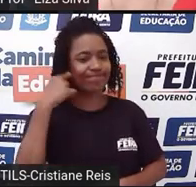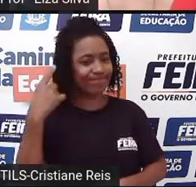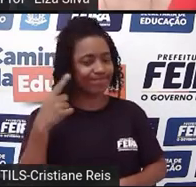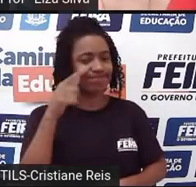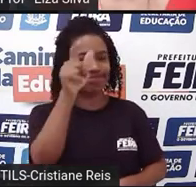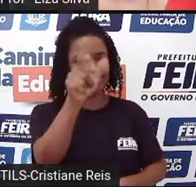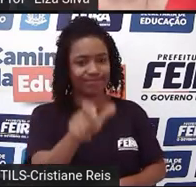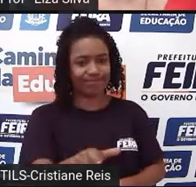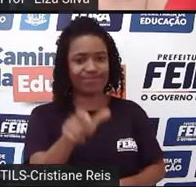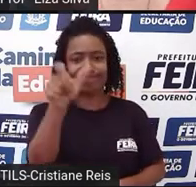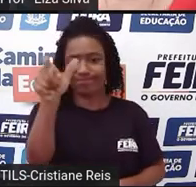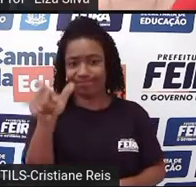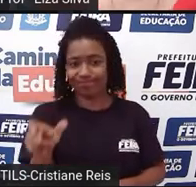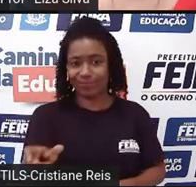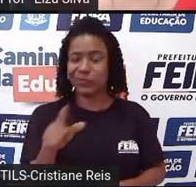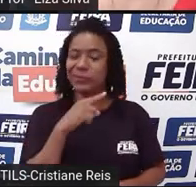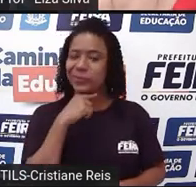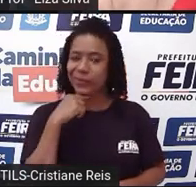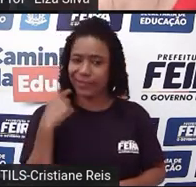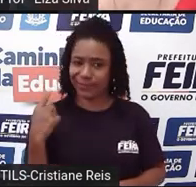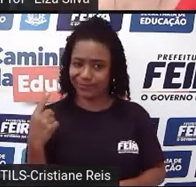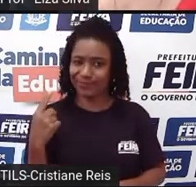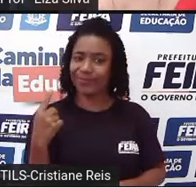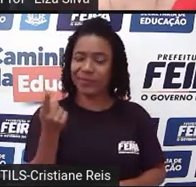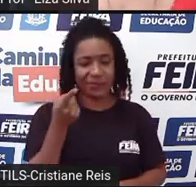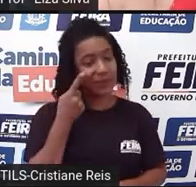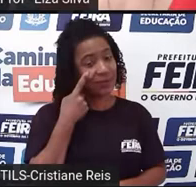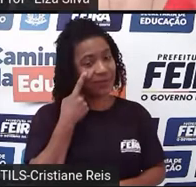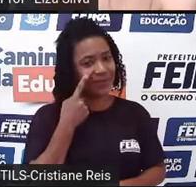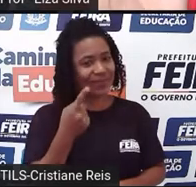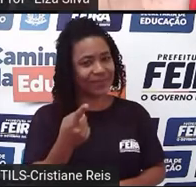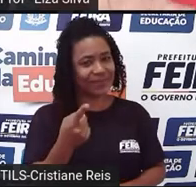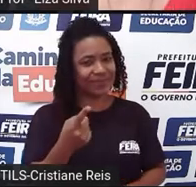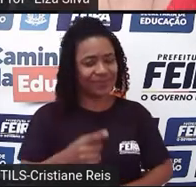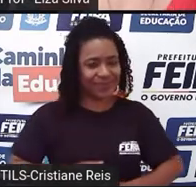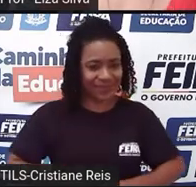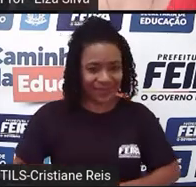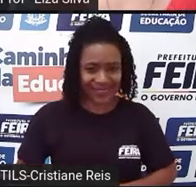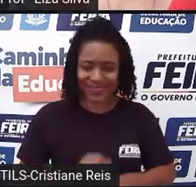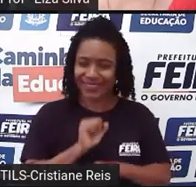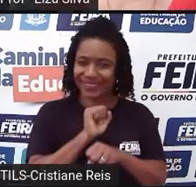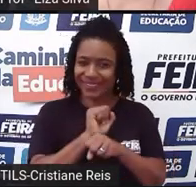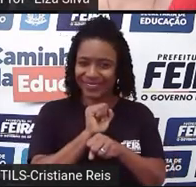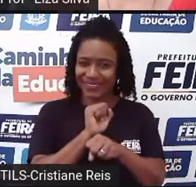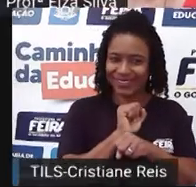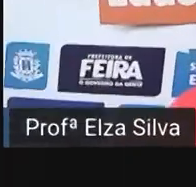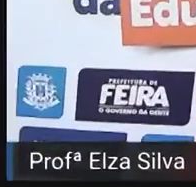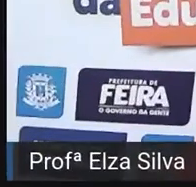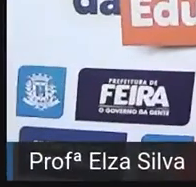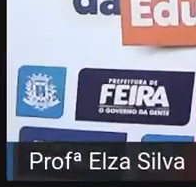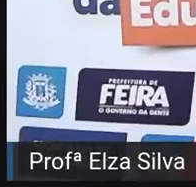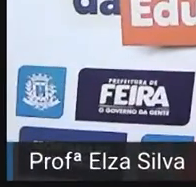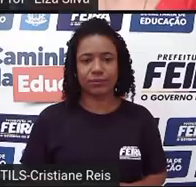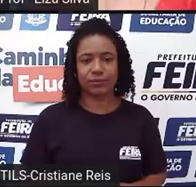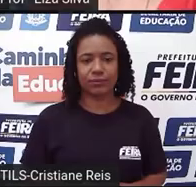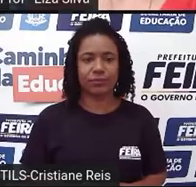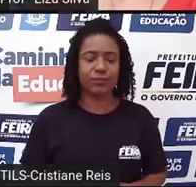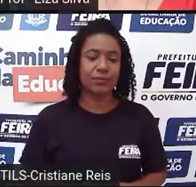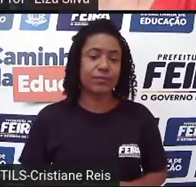ou dos personagens principais. Vamos conferir? Just a moment, please. Só um minutinho, por favor.